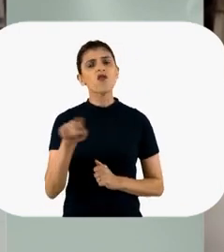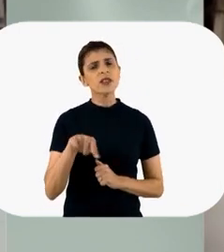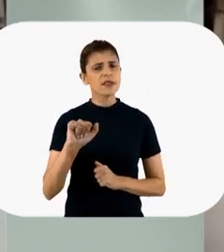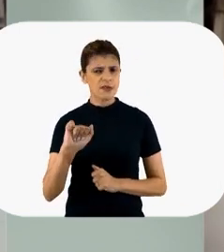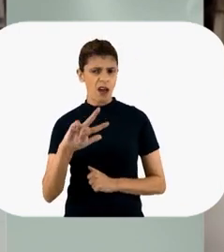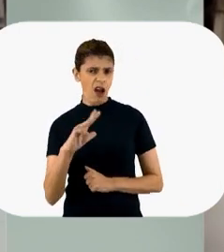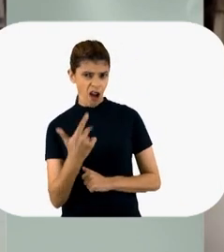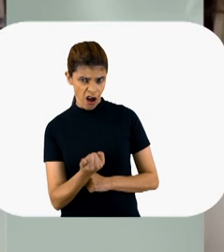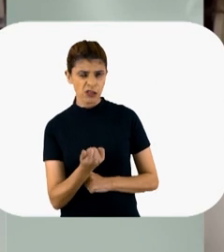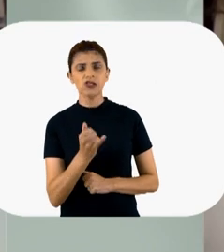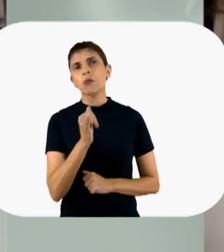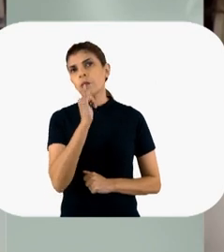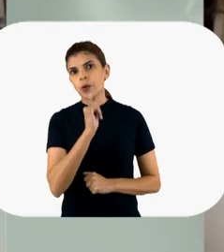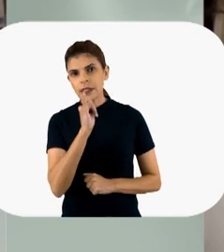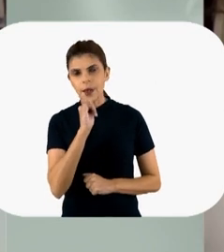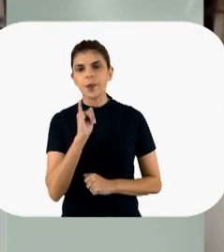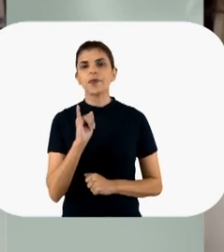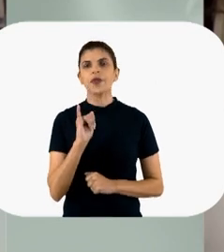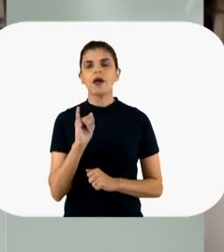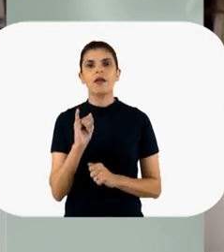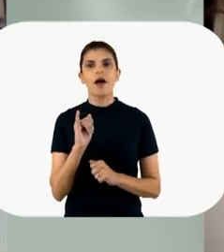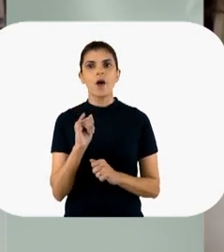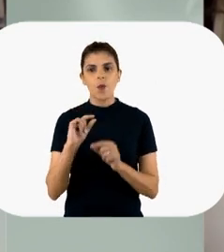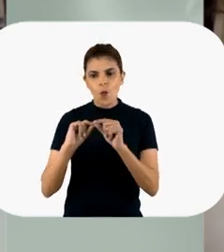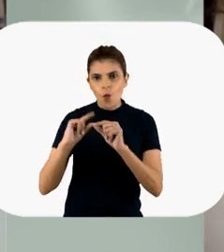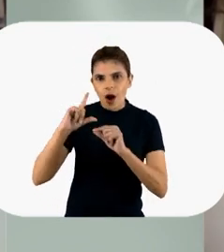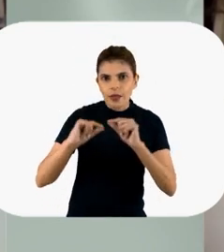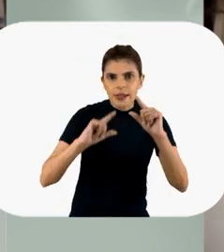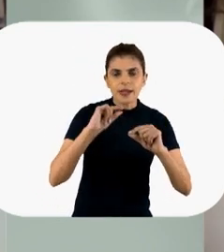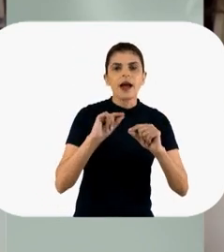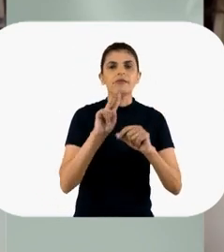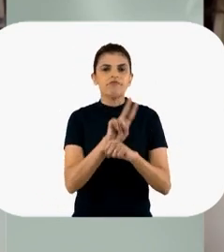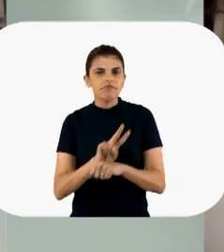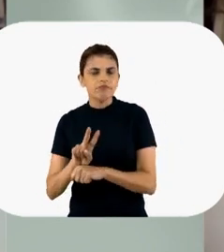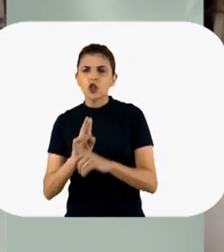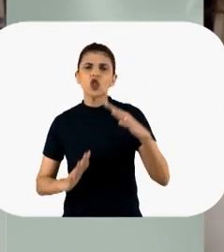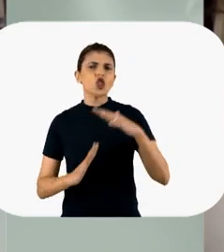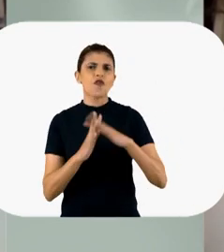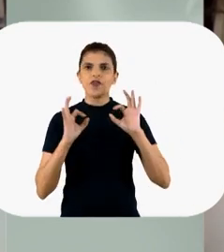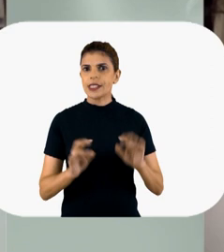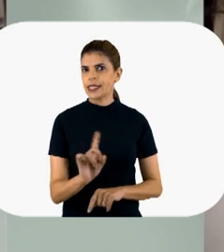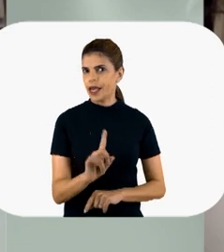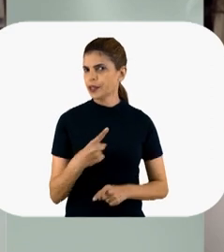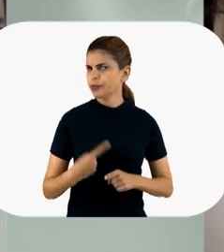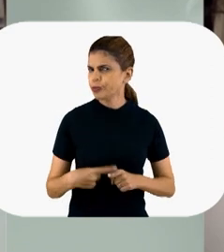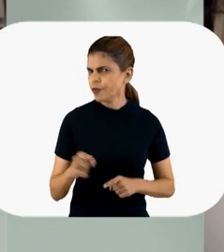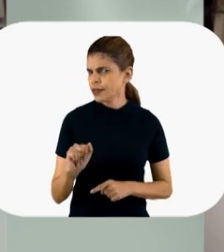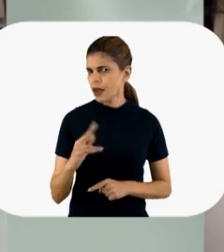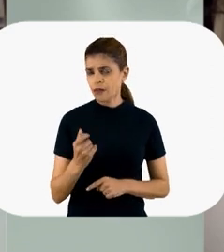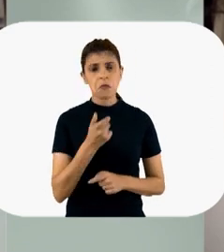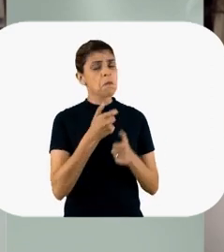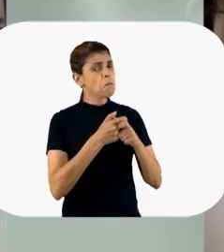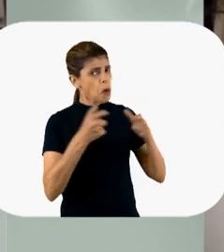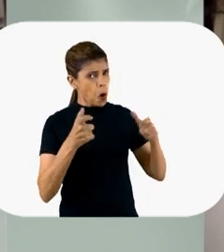vocês acham que a dose profilática habitual não seria suficiente? Ah, isso mesmo. Na maioria dos